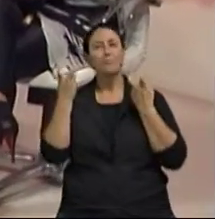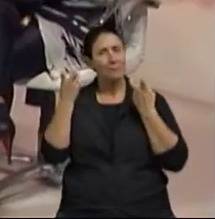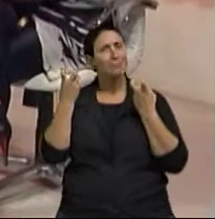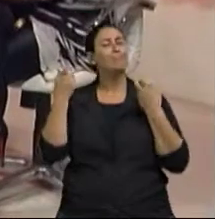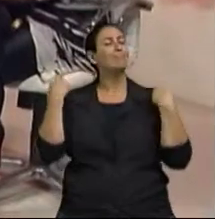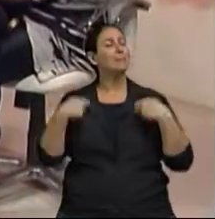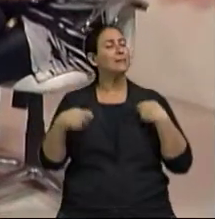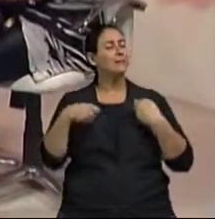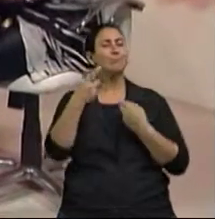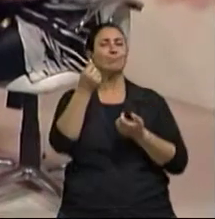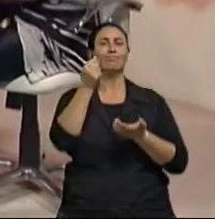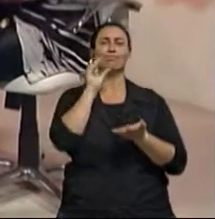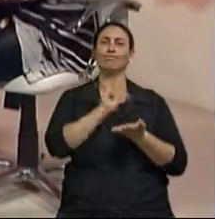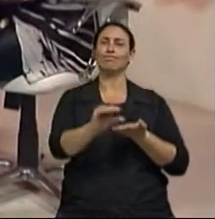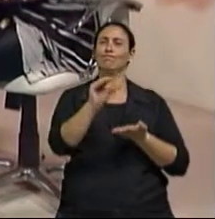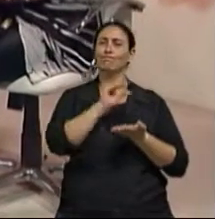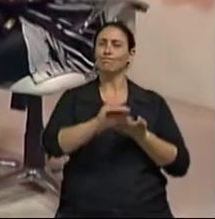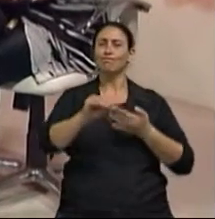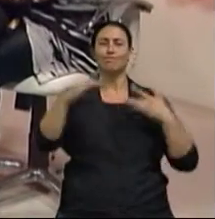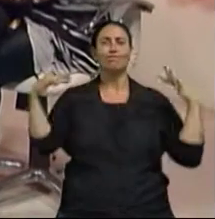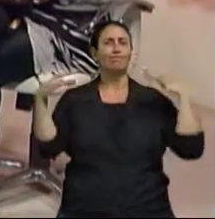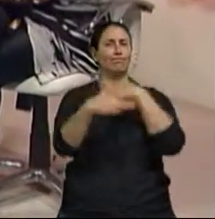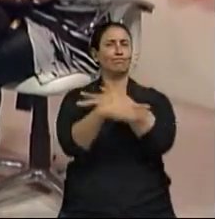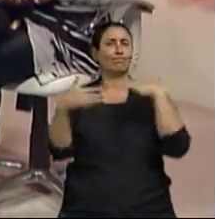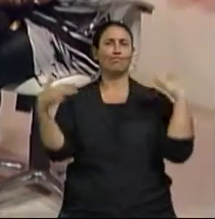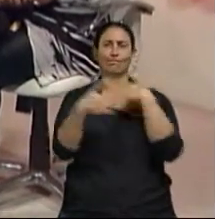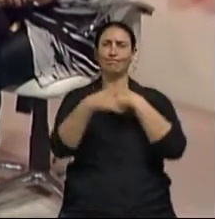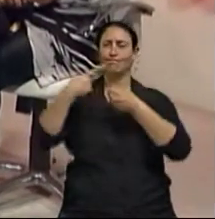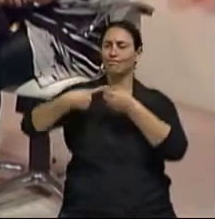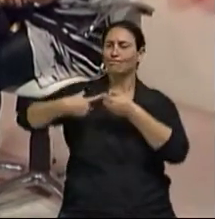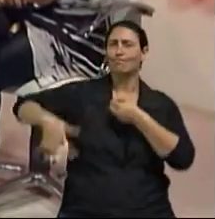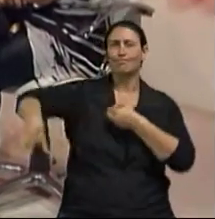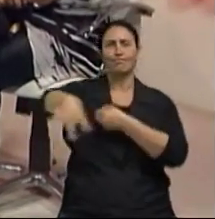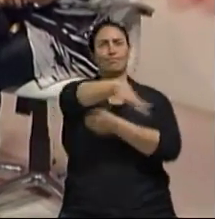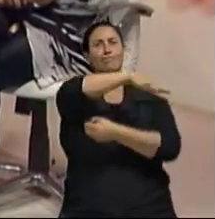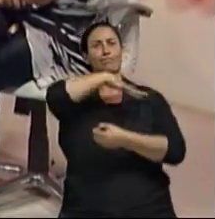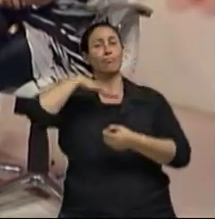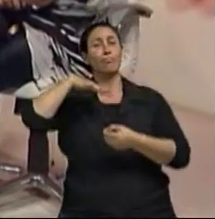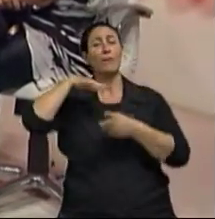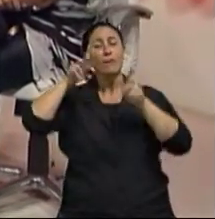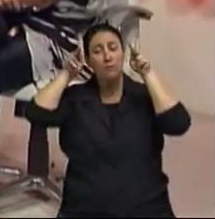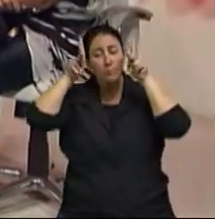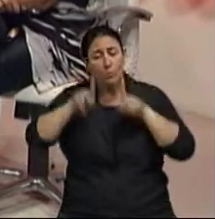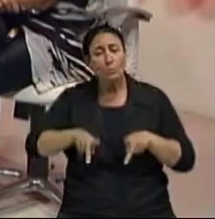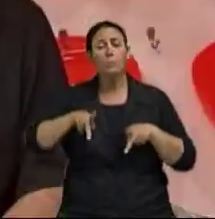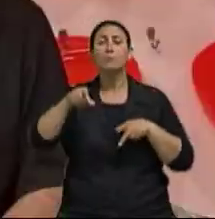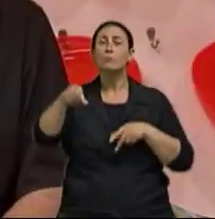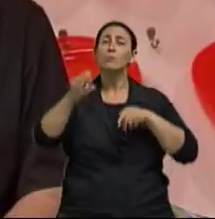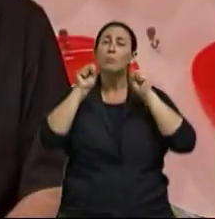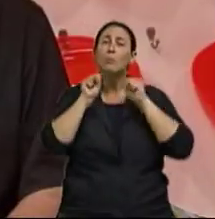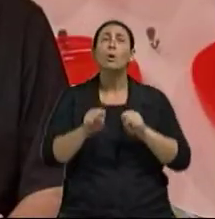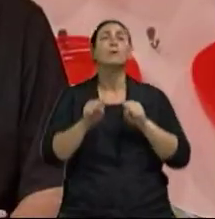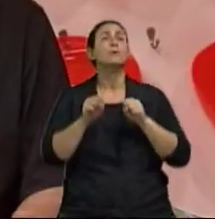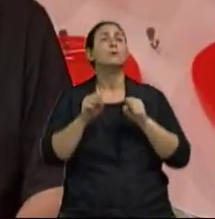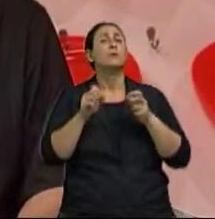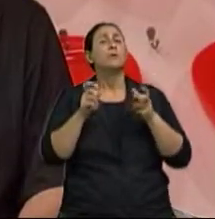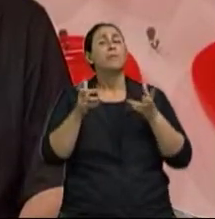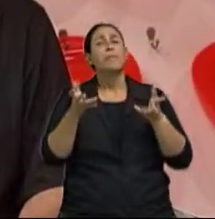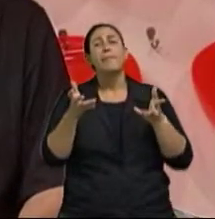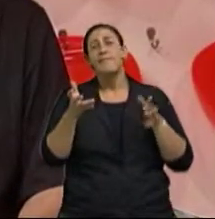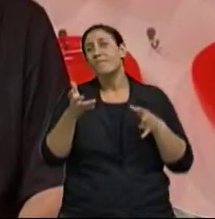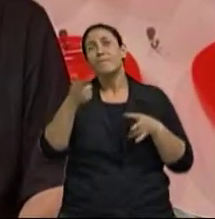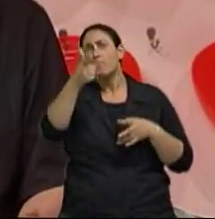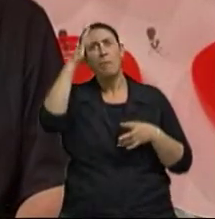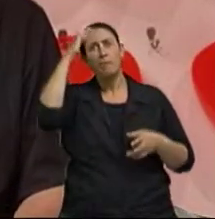investimento na mobilidade urbana Uma melhor mobilidade urbana para que a população, né? não... Imagina